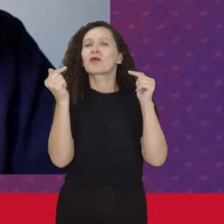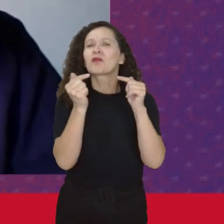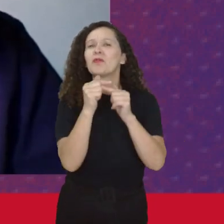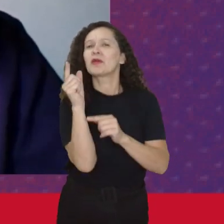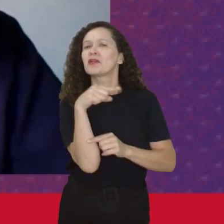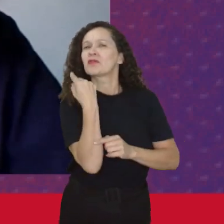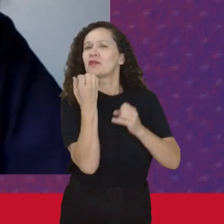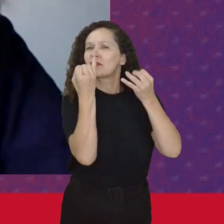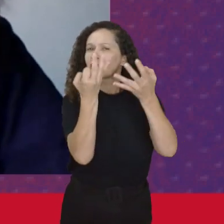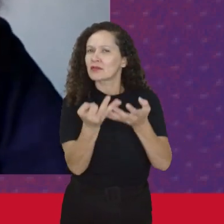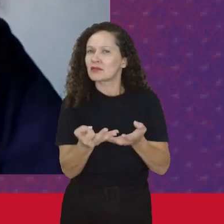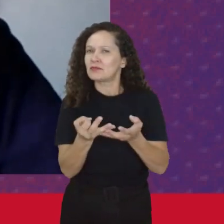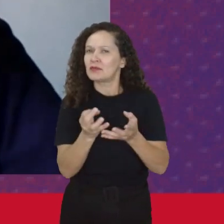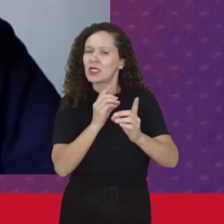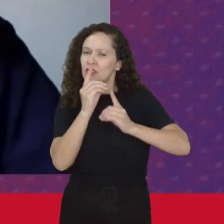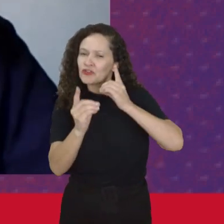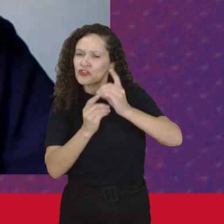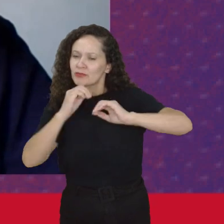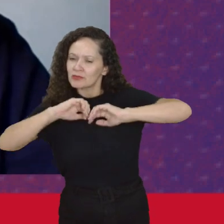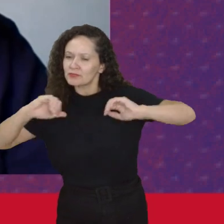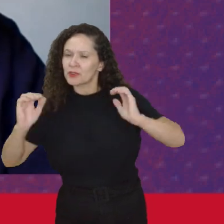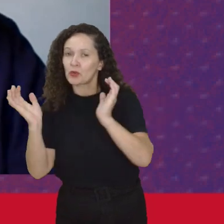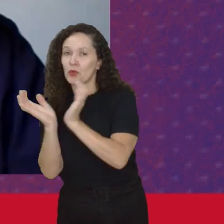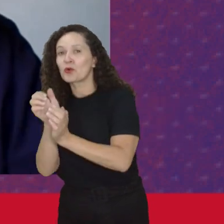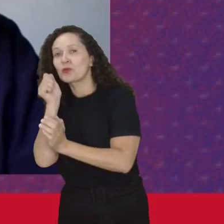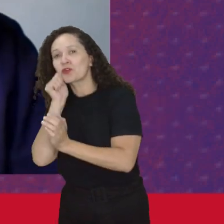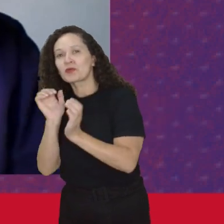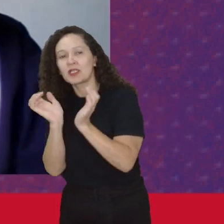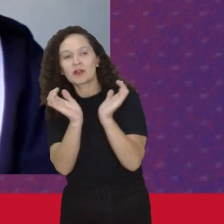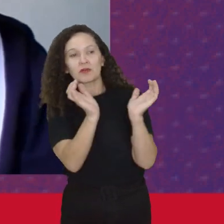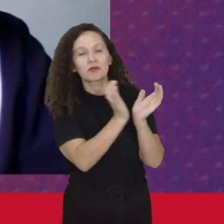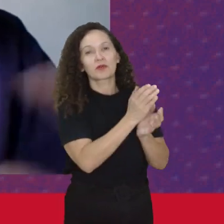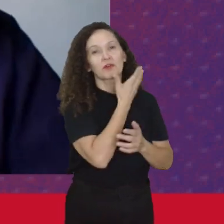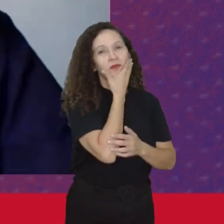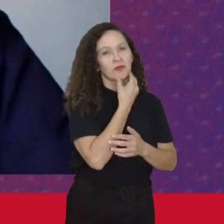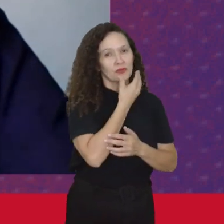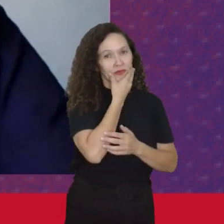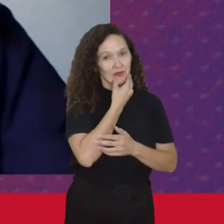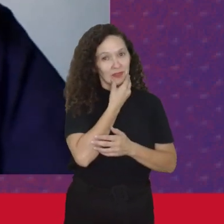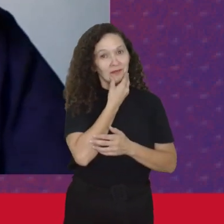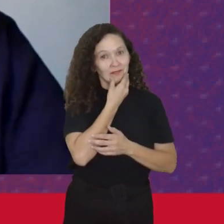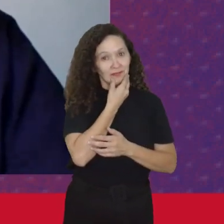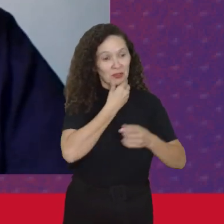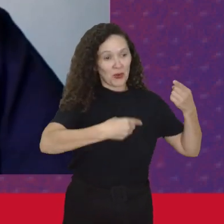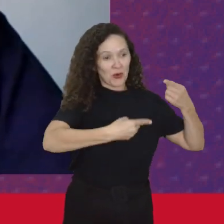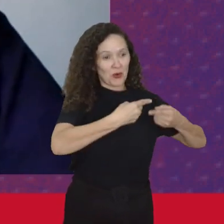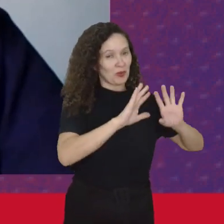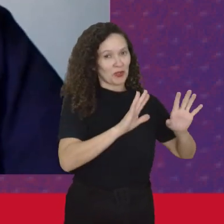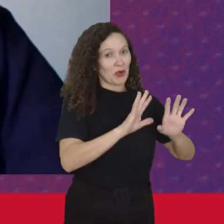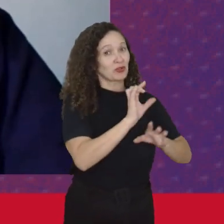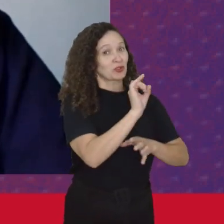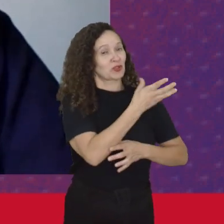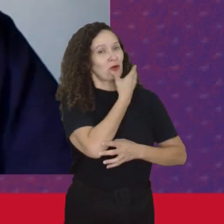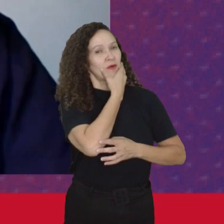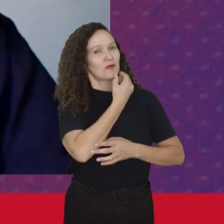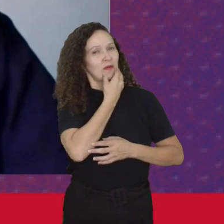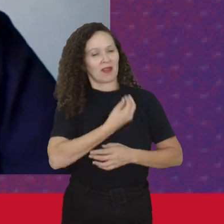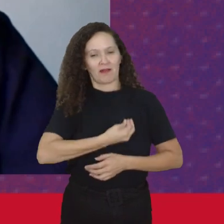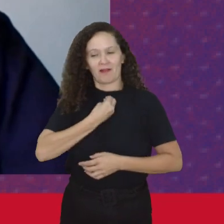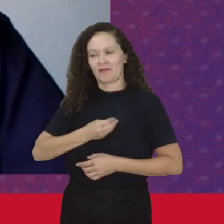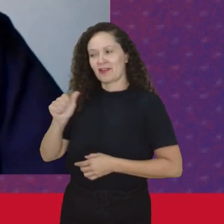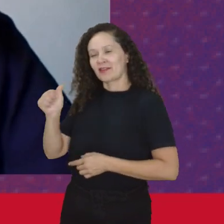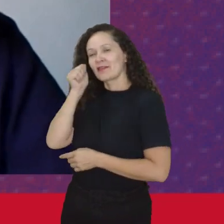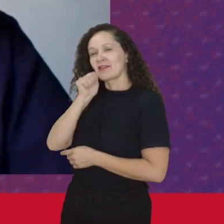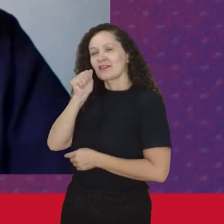dinâmica De separação Das mulheres Da esfera pública Da ideia De que a vida Das mulheres